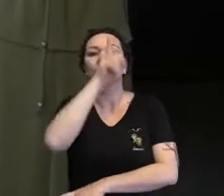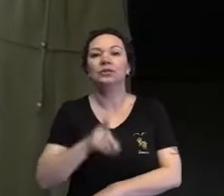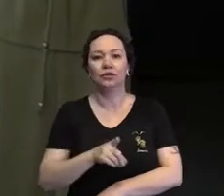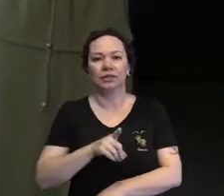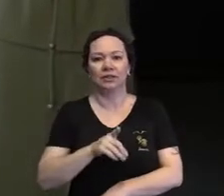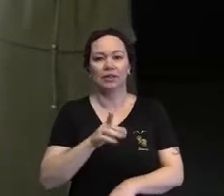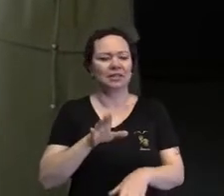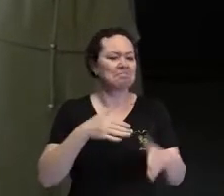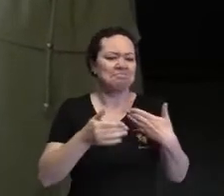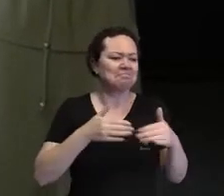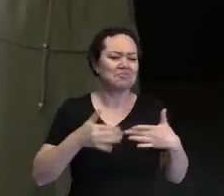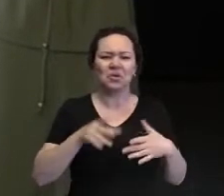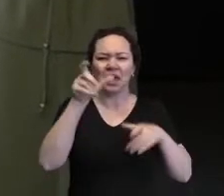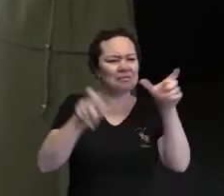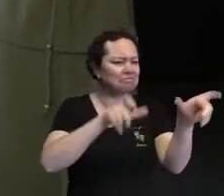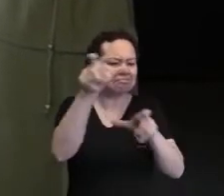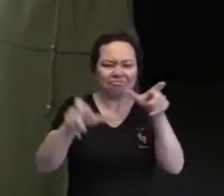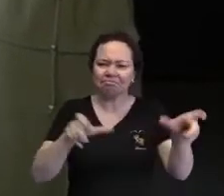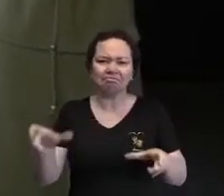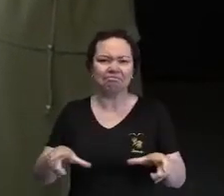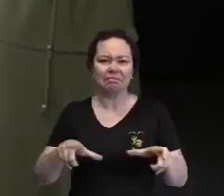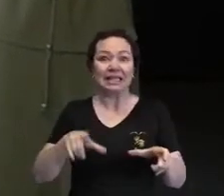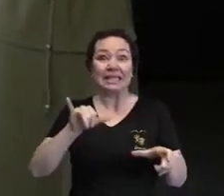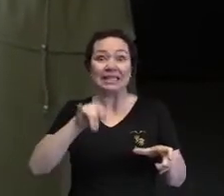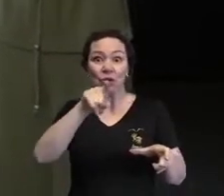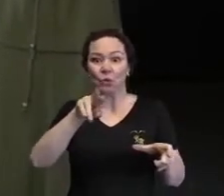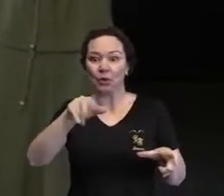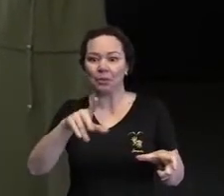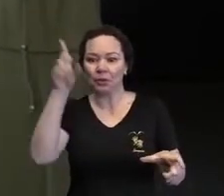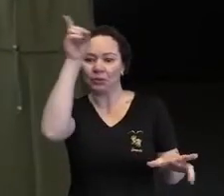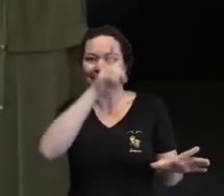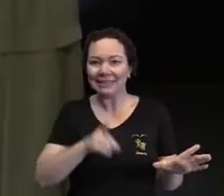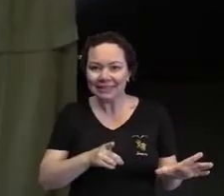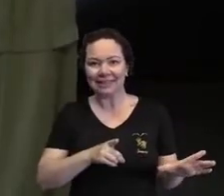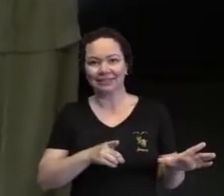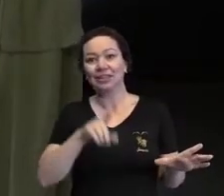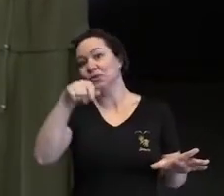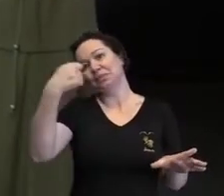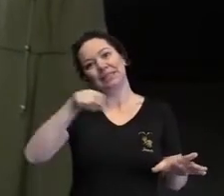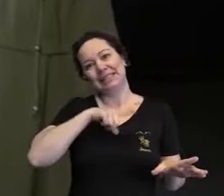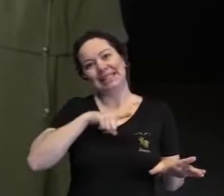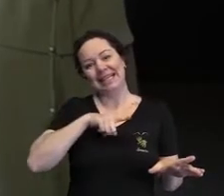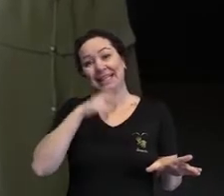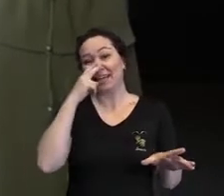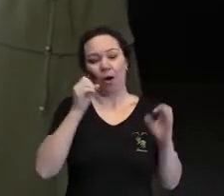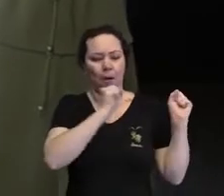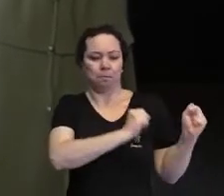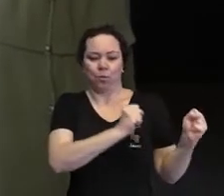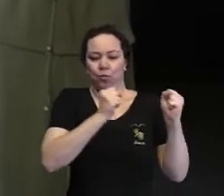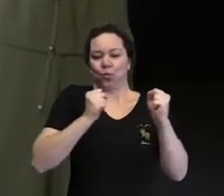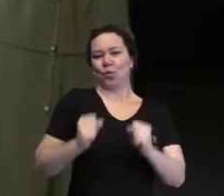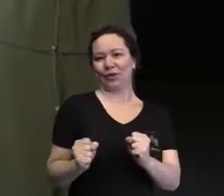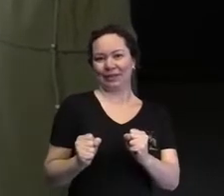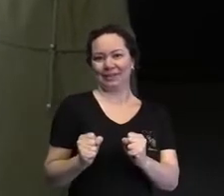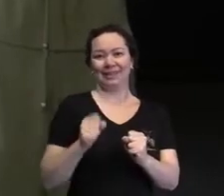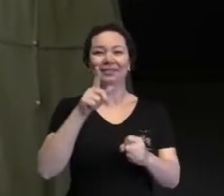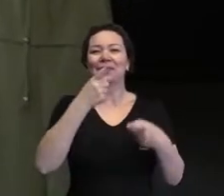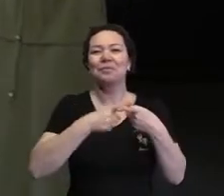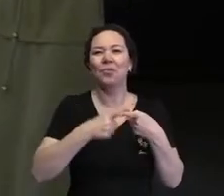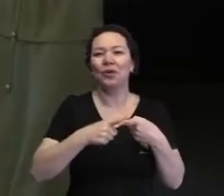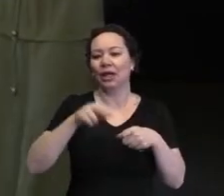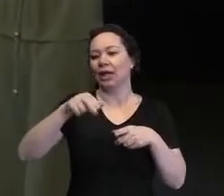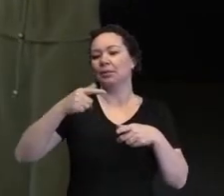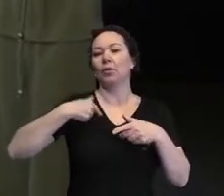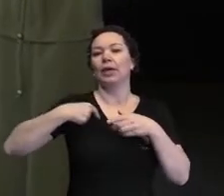Mas ser irmão de pessoa com deficiência, você precisa desenvolver superpoderes. E esses superpoderes não é porque nós somos irmãos